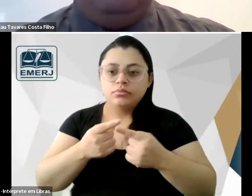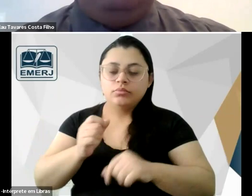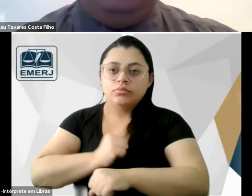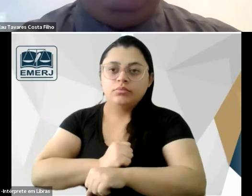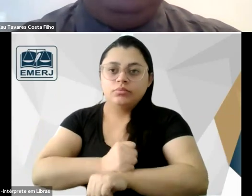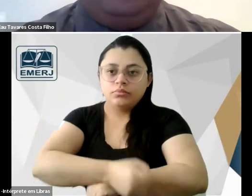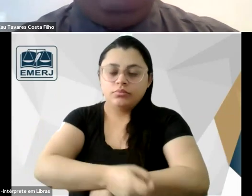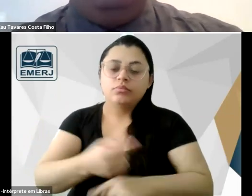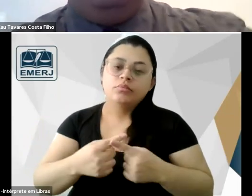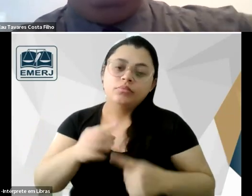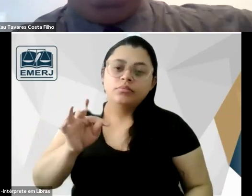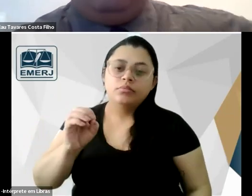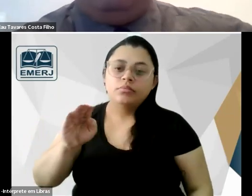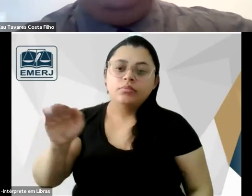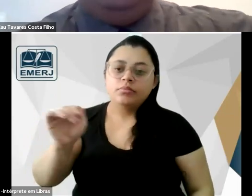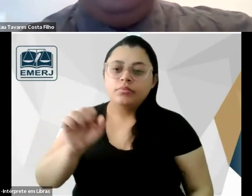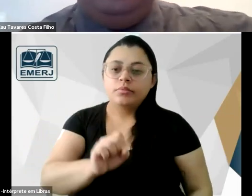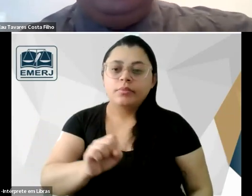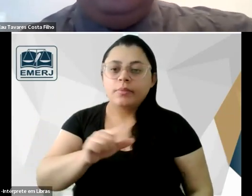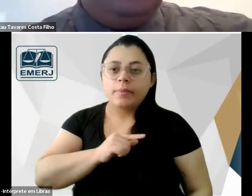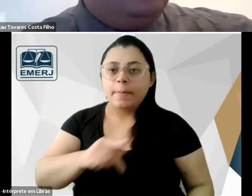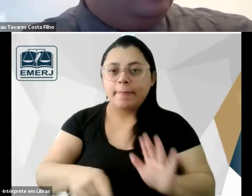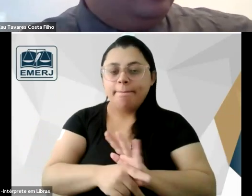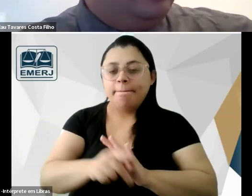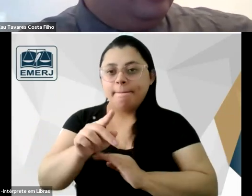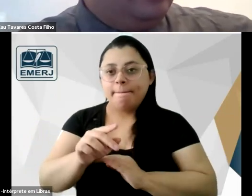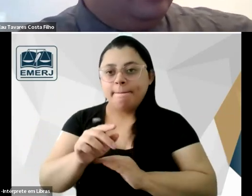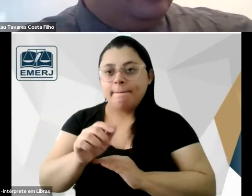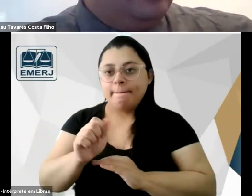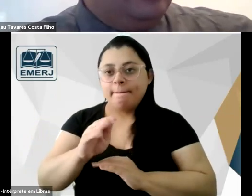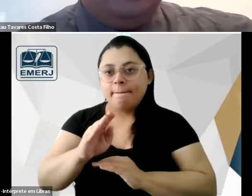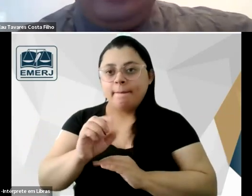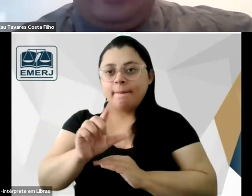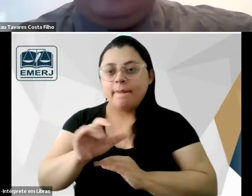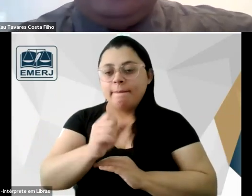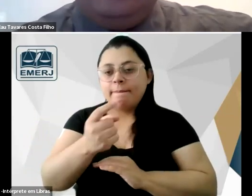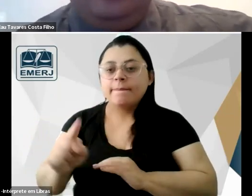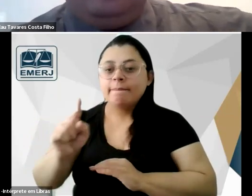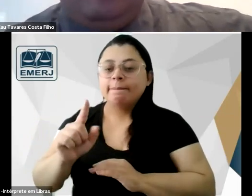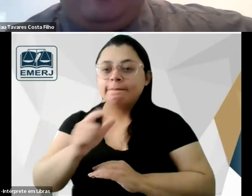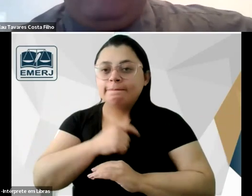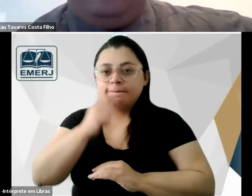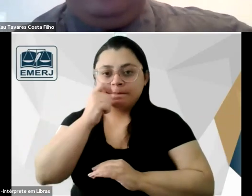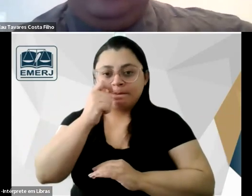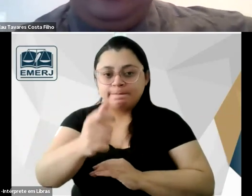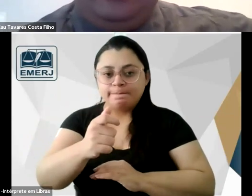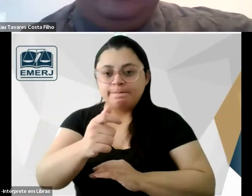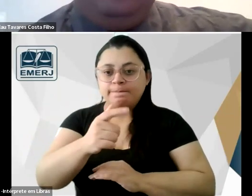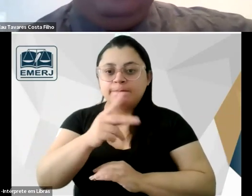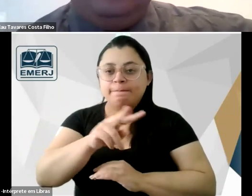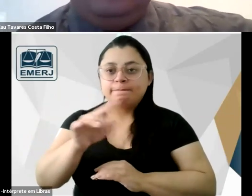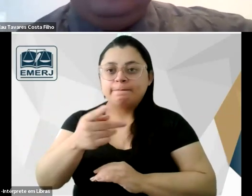porque Tobias era um abolicionista e que é interessante ele inclusive vai falar